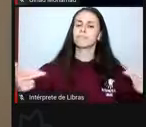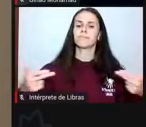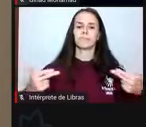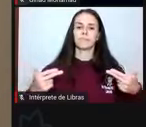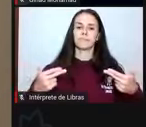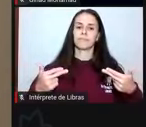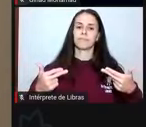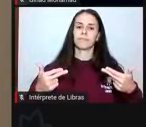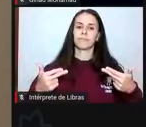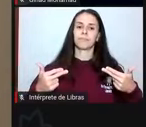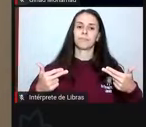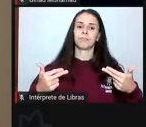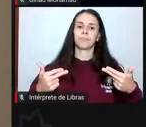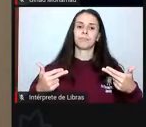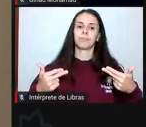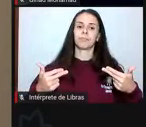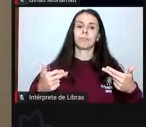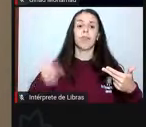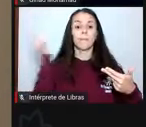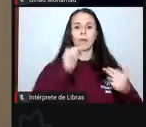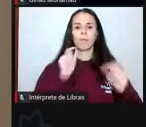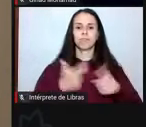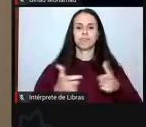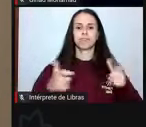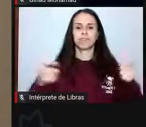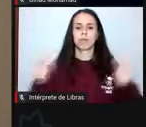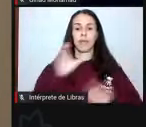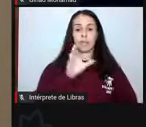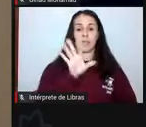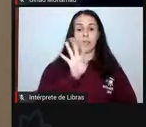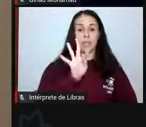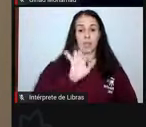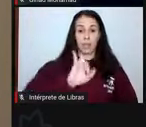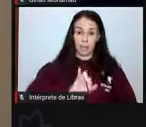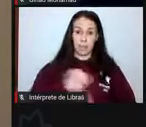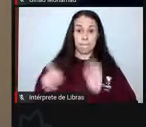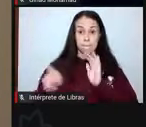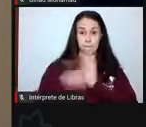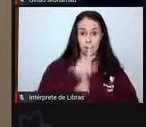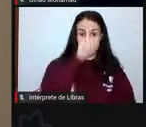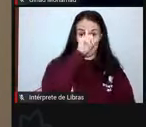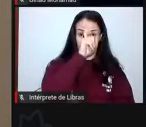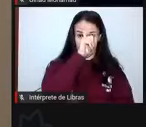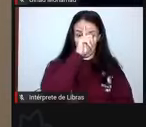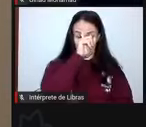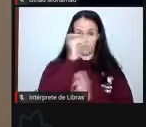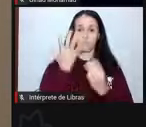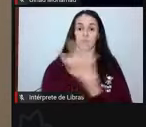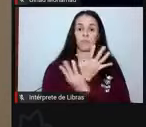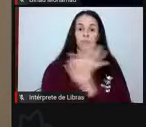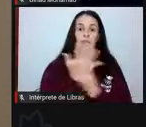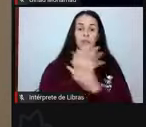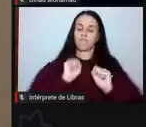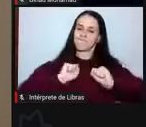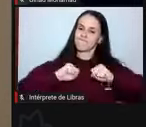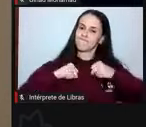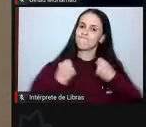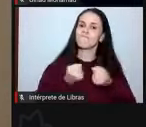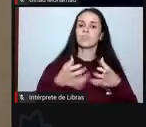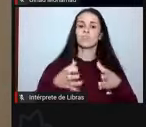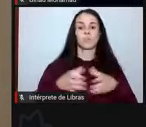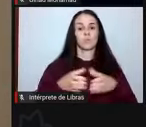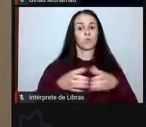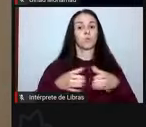ampliação da CTI do Hospital Universitário. Um esforço conjunto do Ministério da